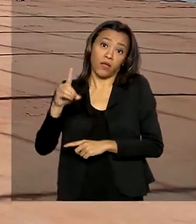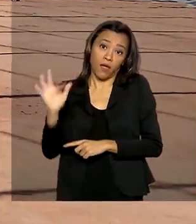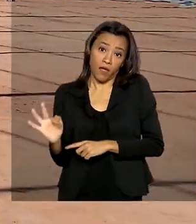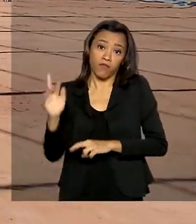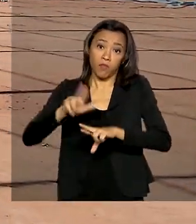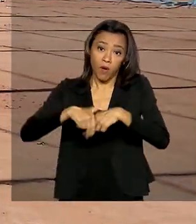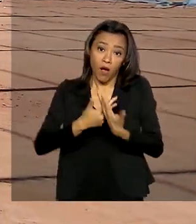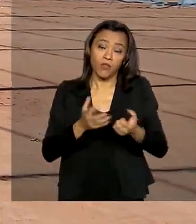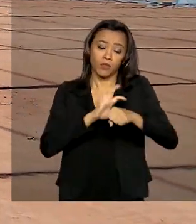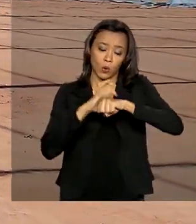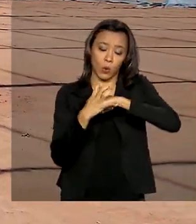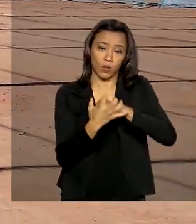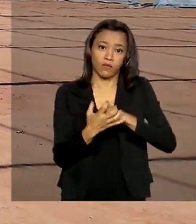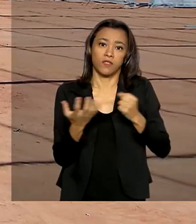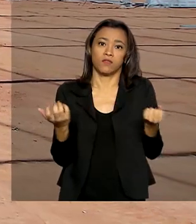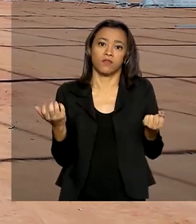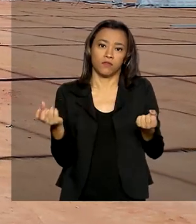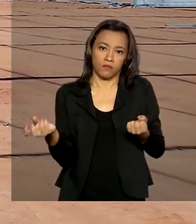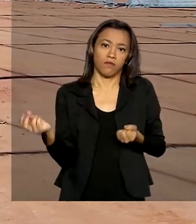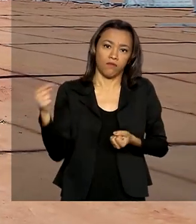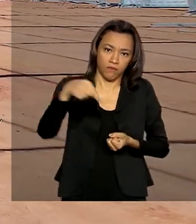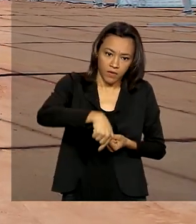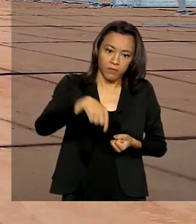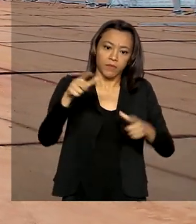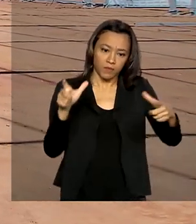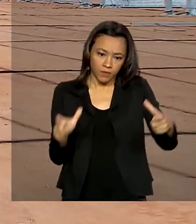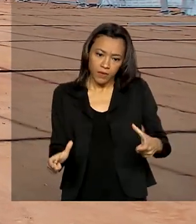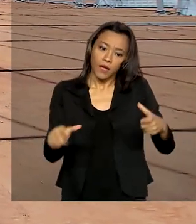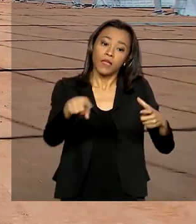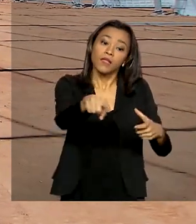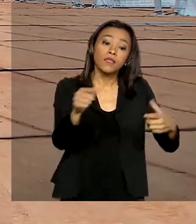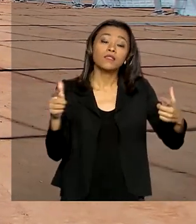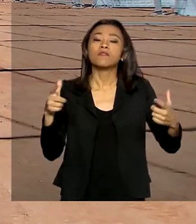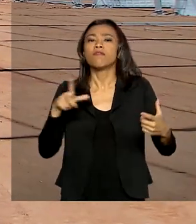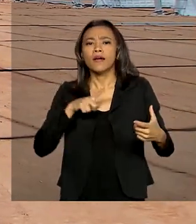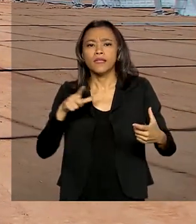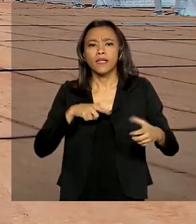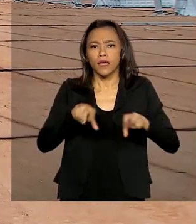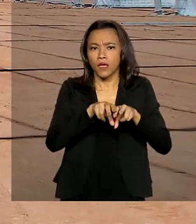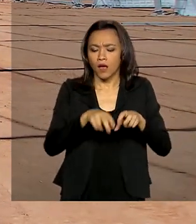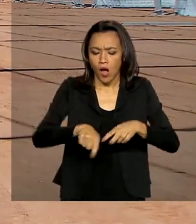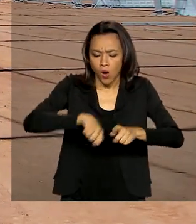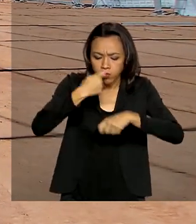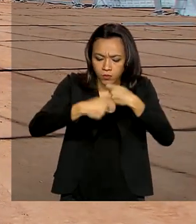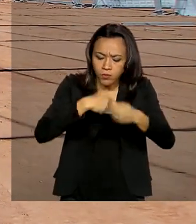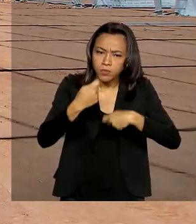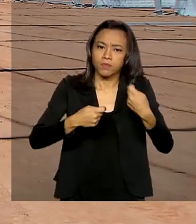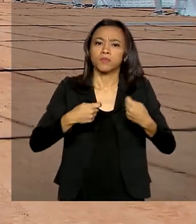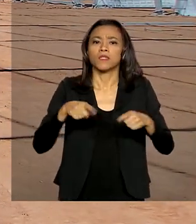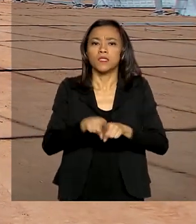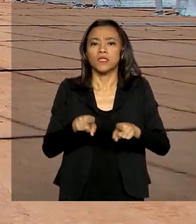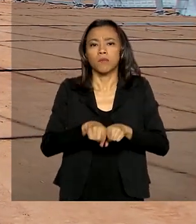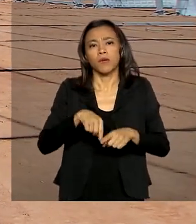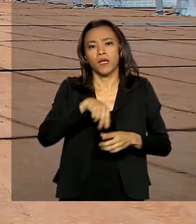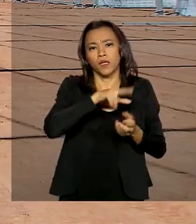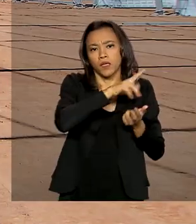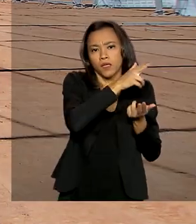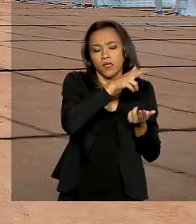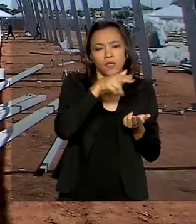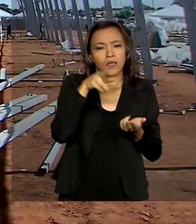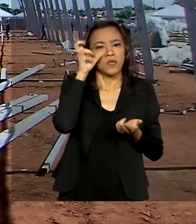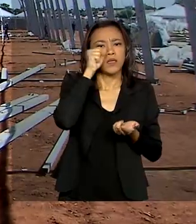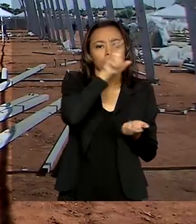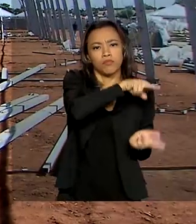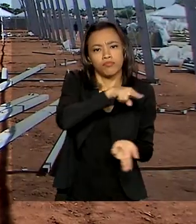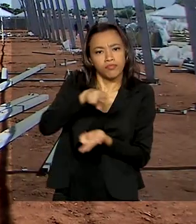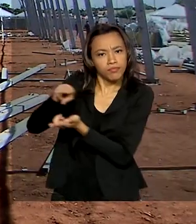coronavírus. Além da área hospitalar, o local vai abrigar refeitório e alojamento para os profissionais de saúde.